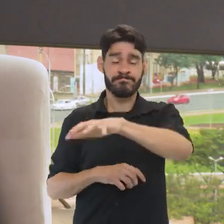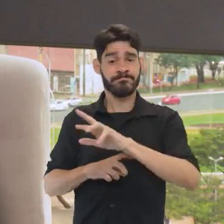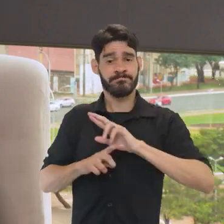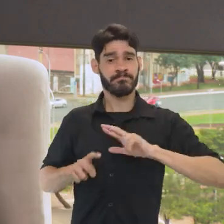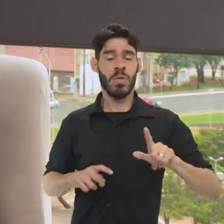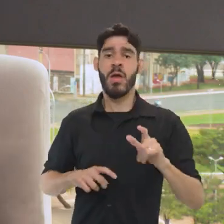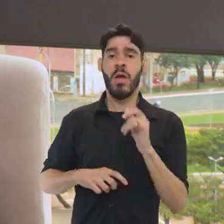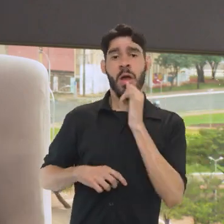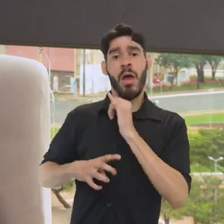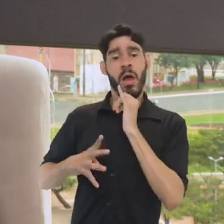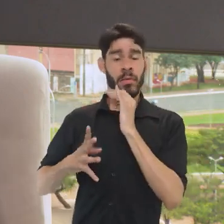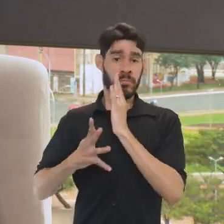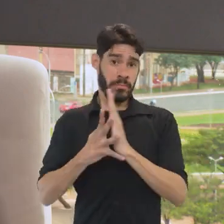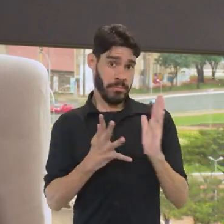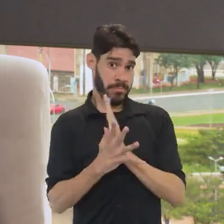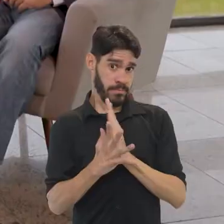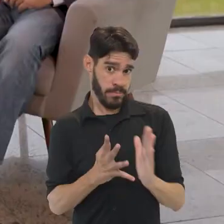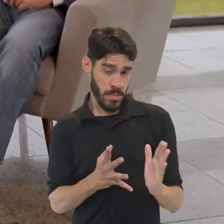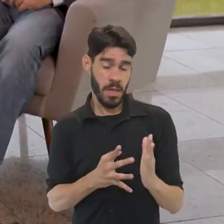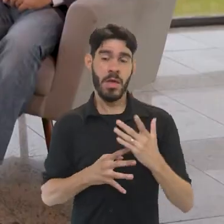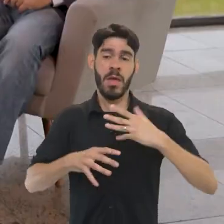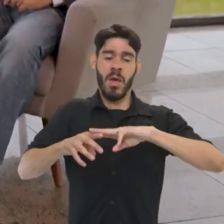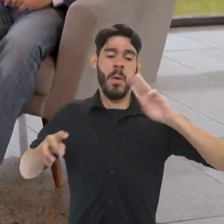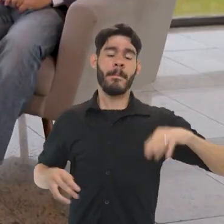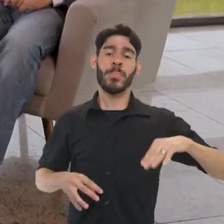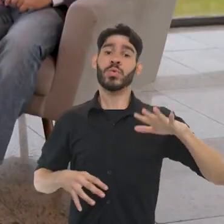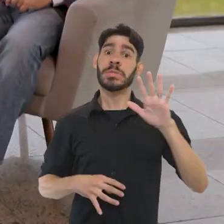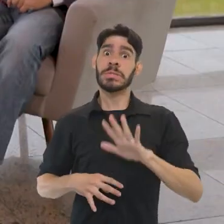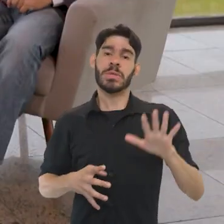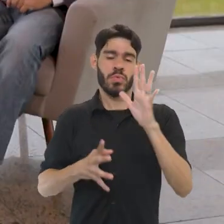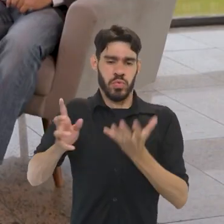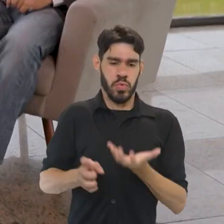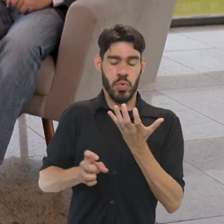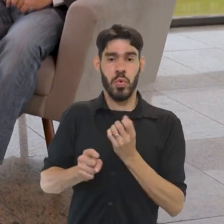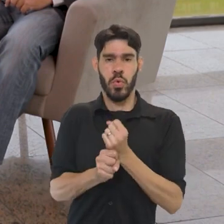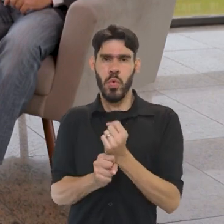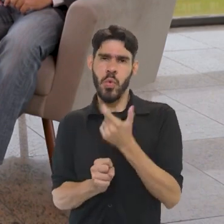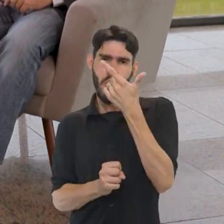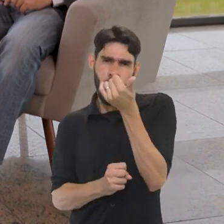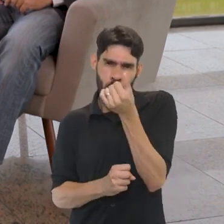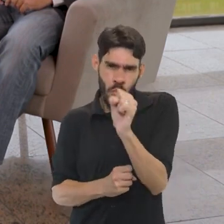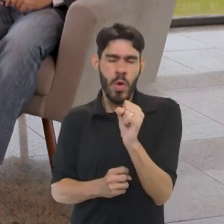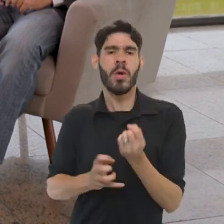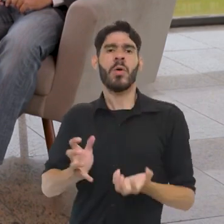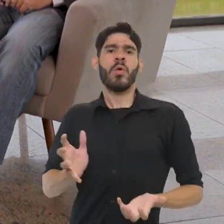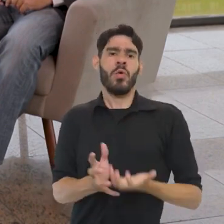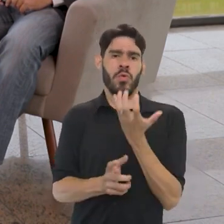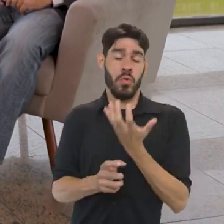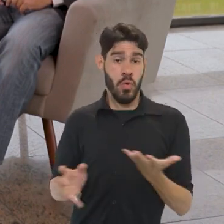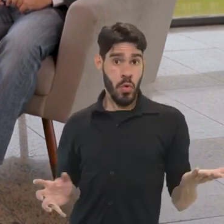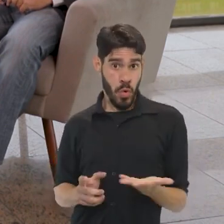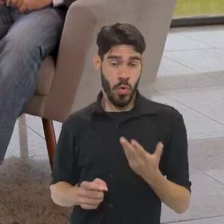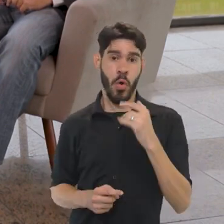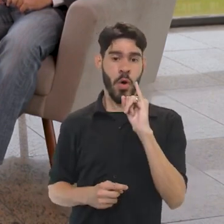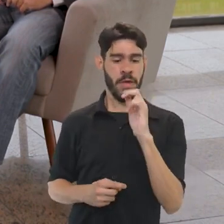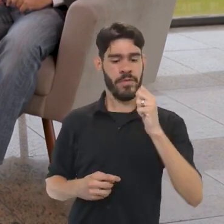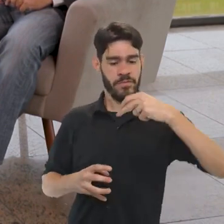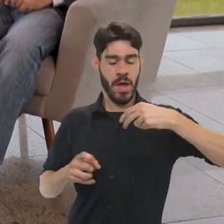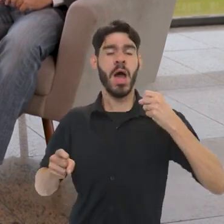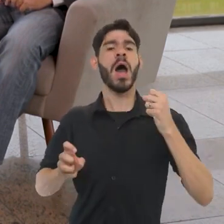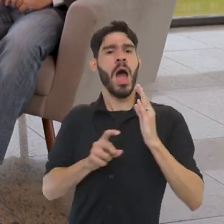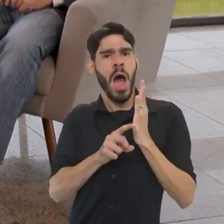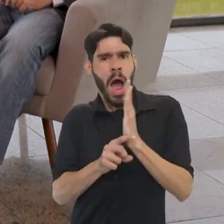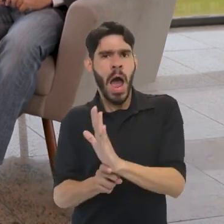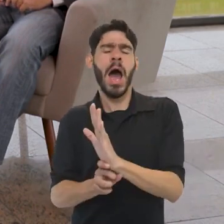diferentes cantos. Vou dar alguns exemplos. Nós temos o Museu Nacional, que pegou fogo em 2018, foi incendiado. Hoje o IFAM